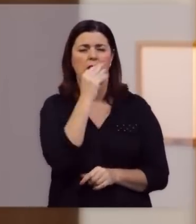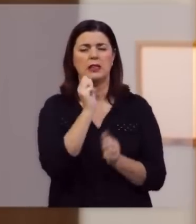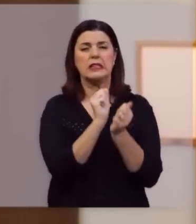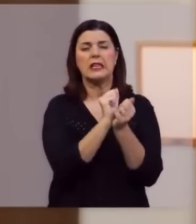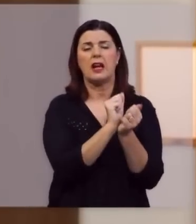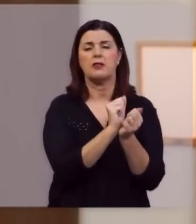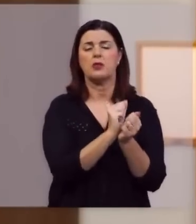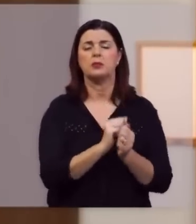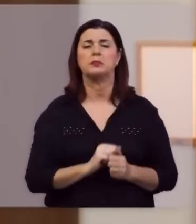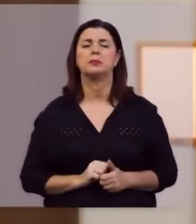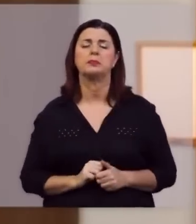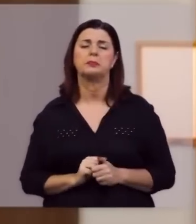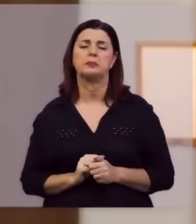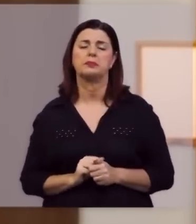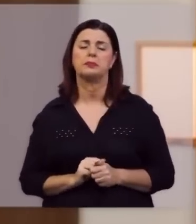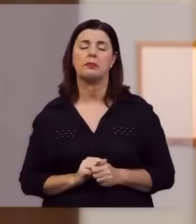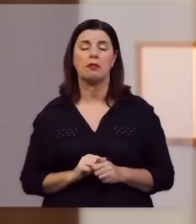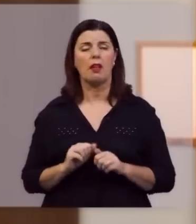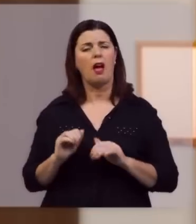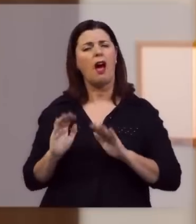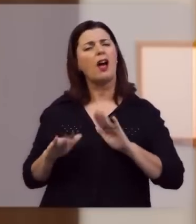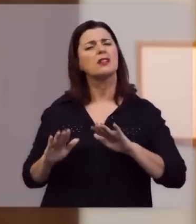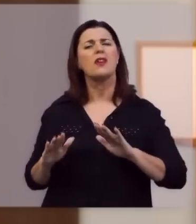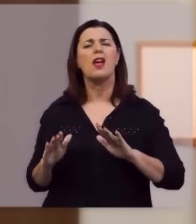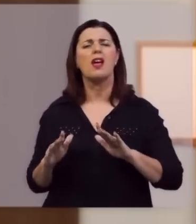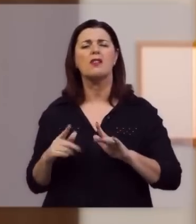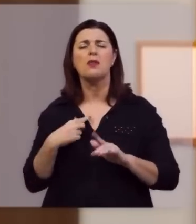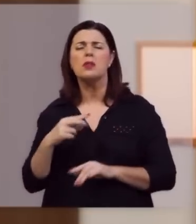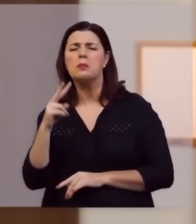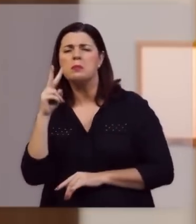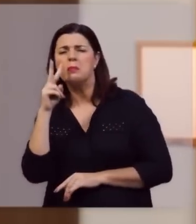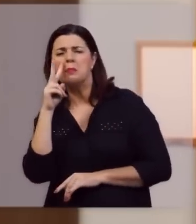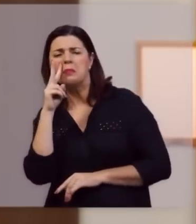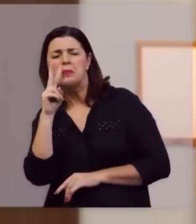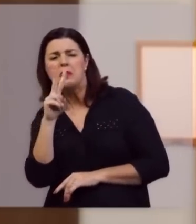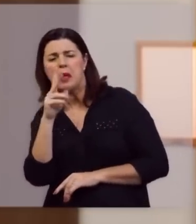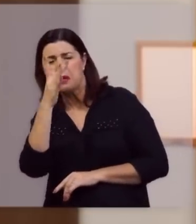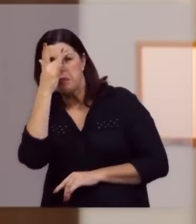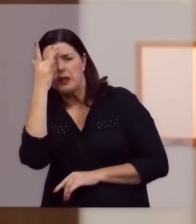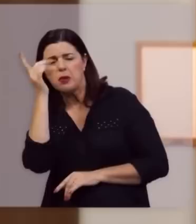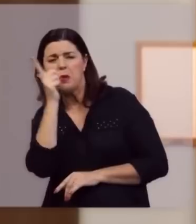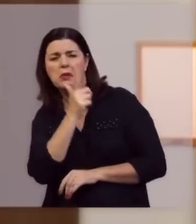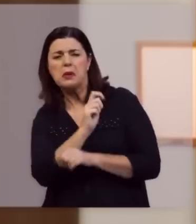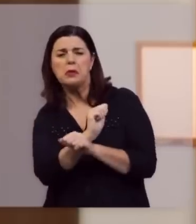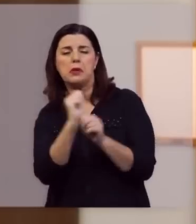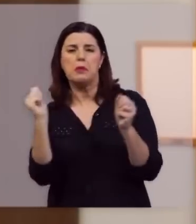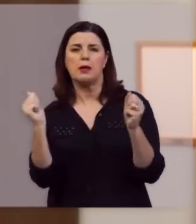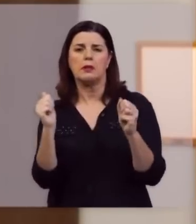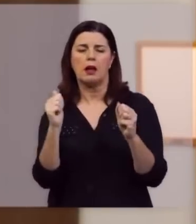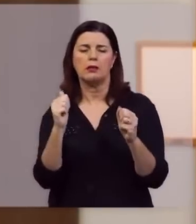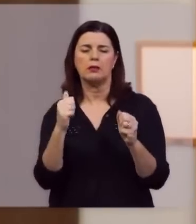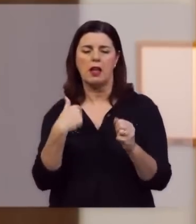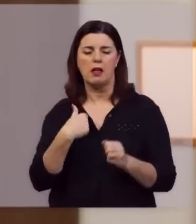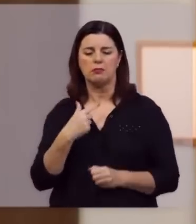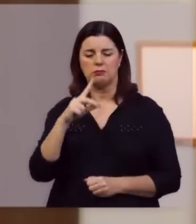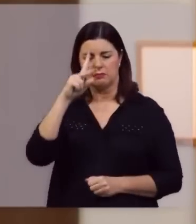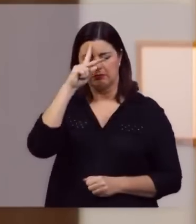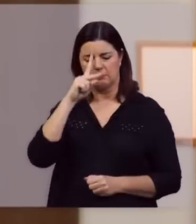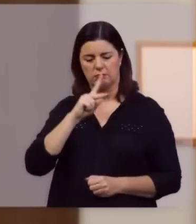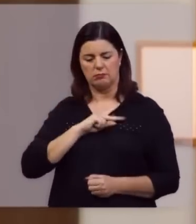escravizada, de vez em quando, você escuta, que alguém, foi liberto, e você,